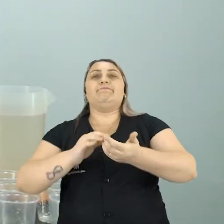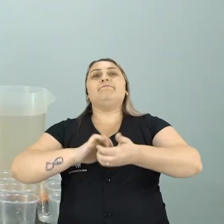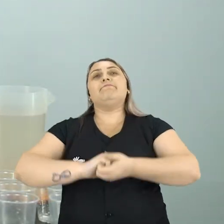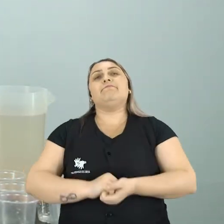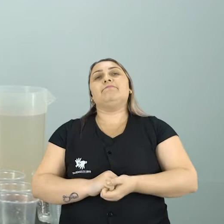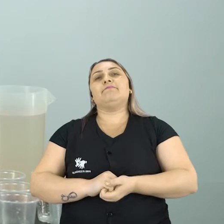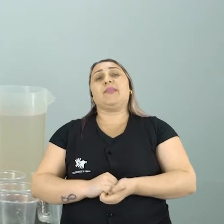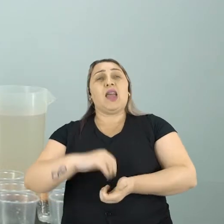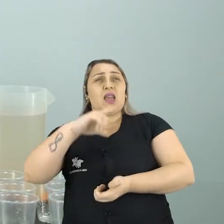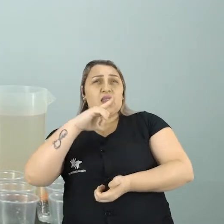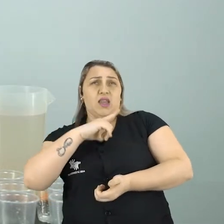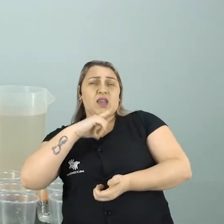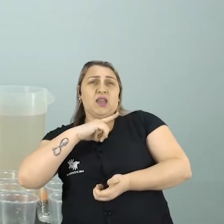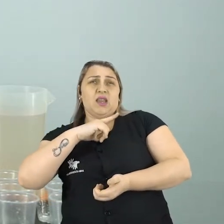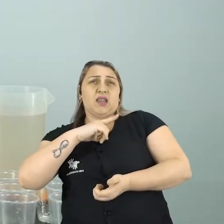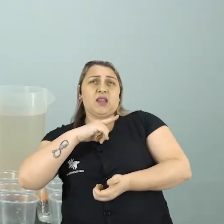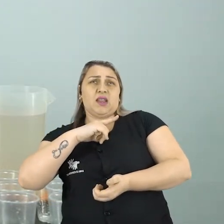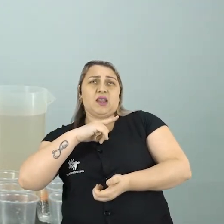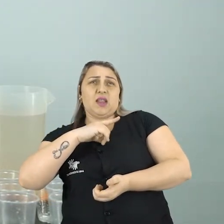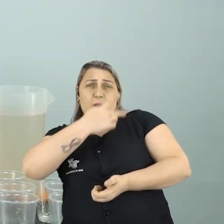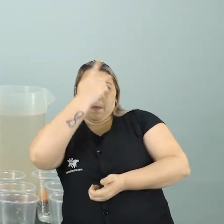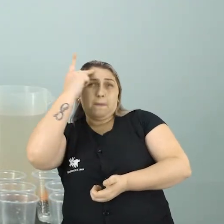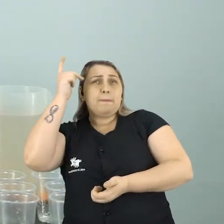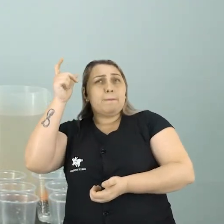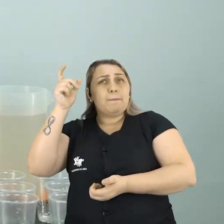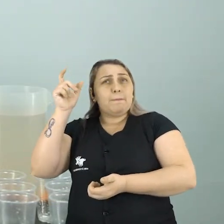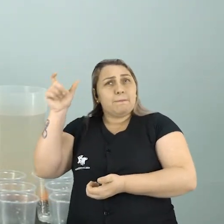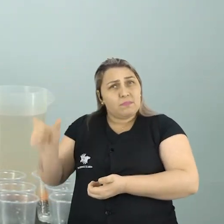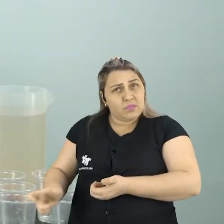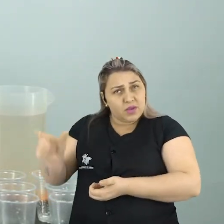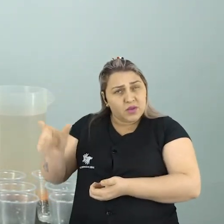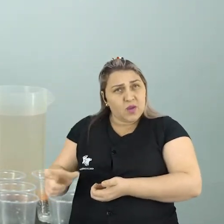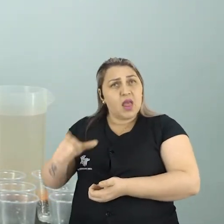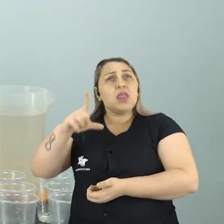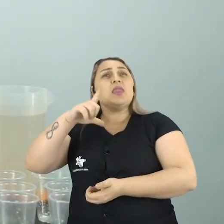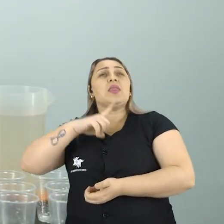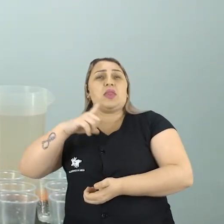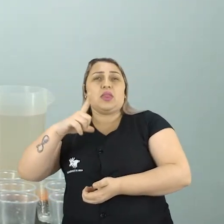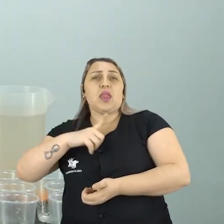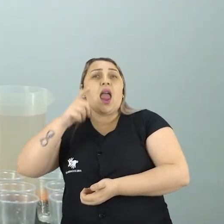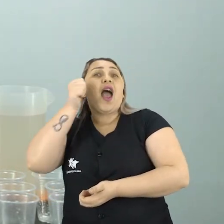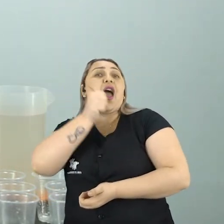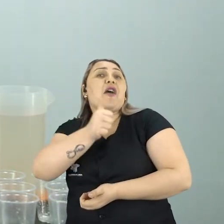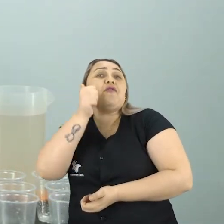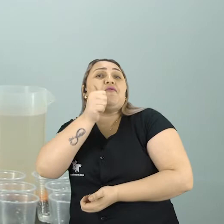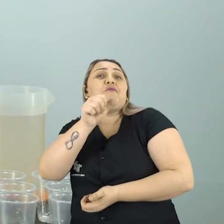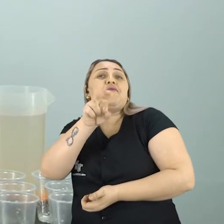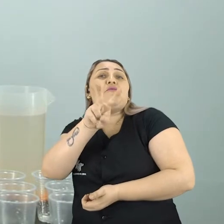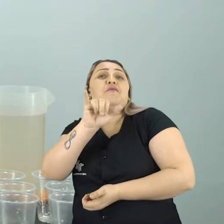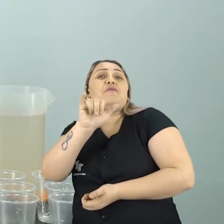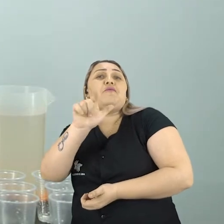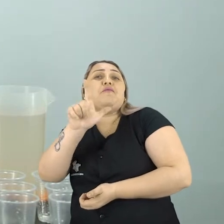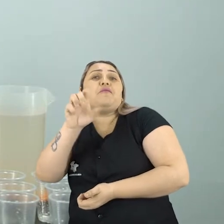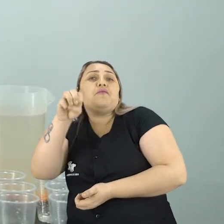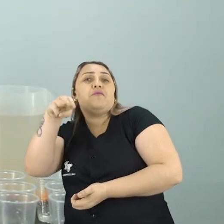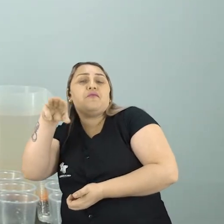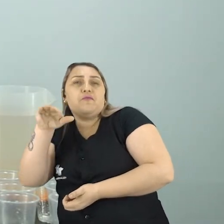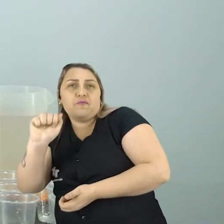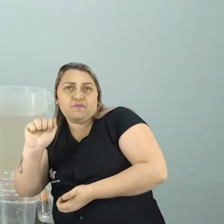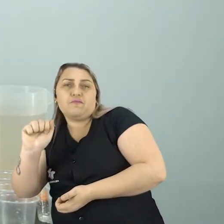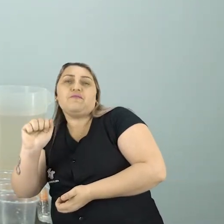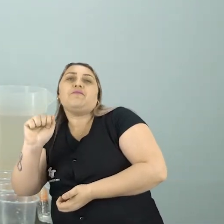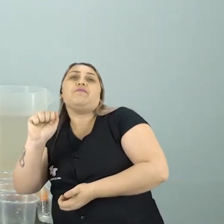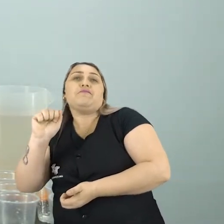Tem algum personagem aí? Temos, quem? A Vilma A Vilma é o nosso